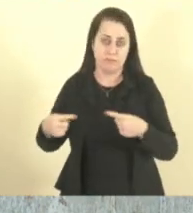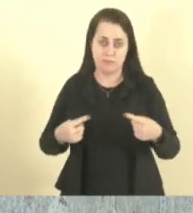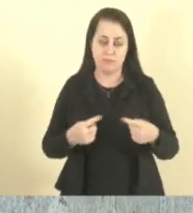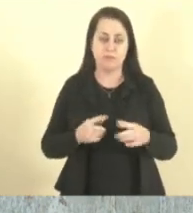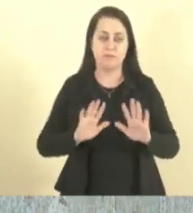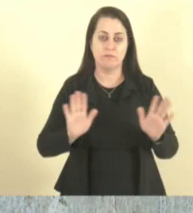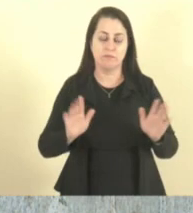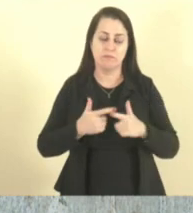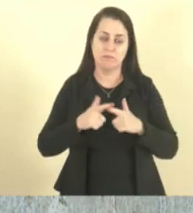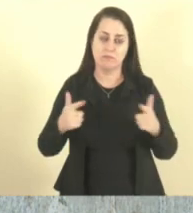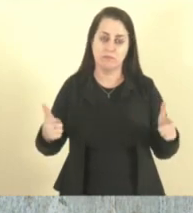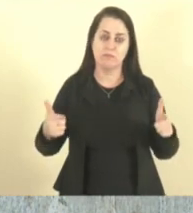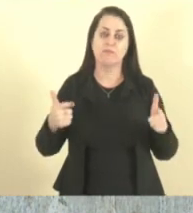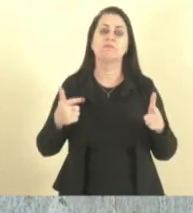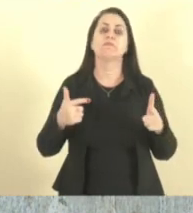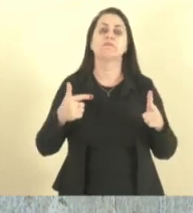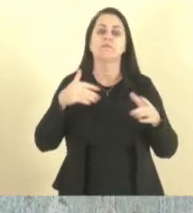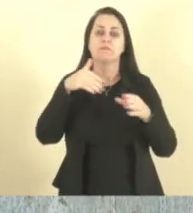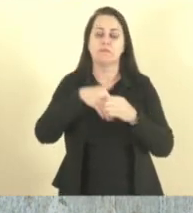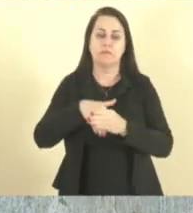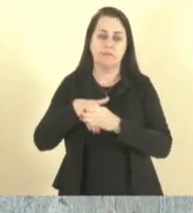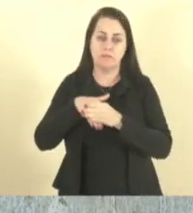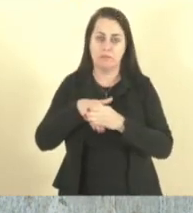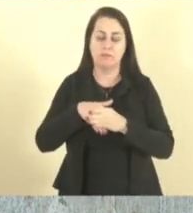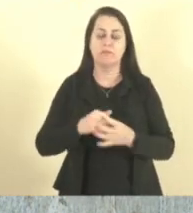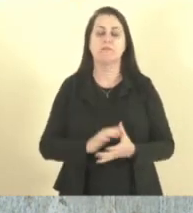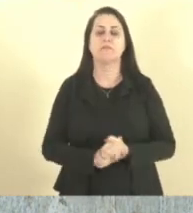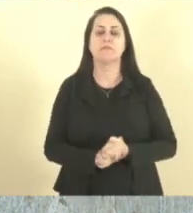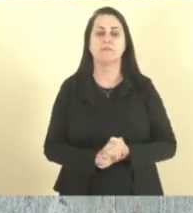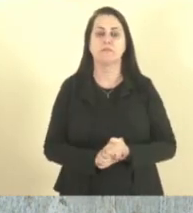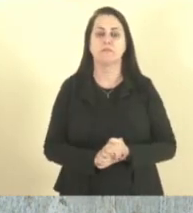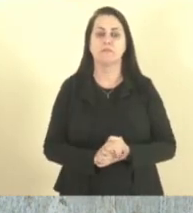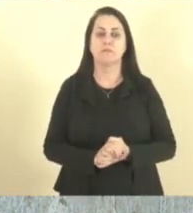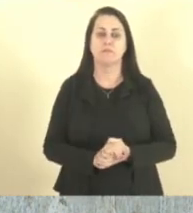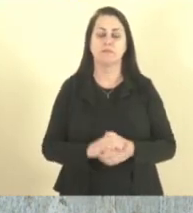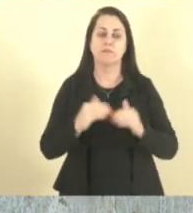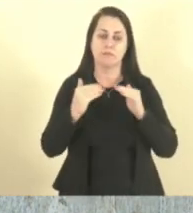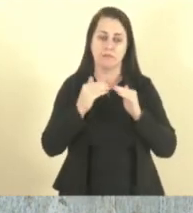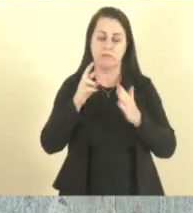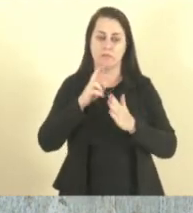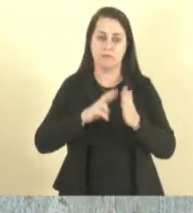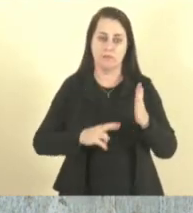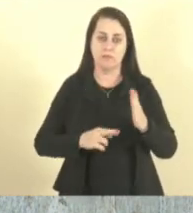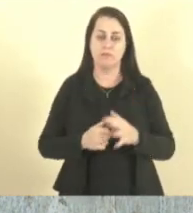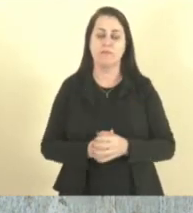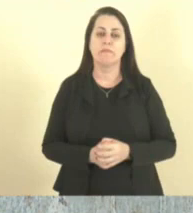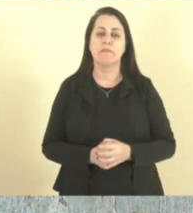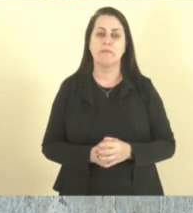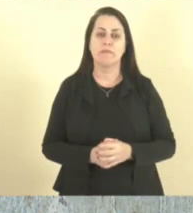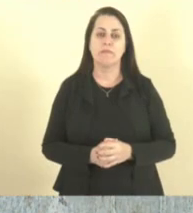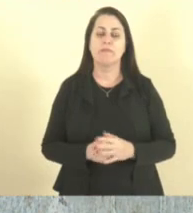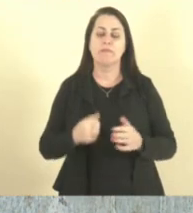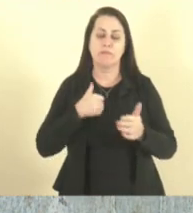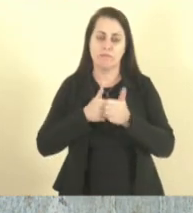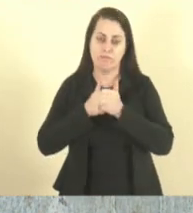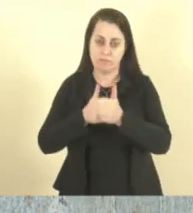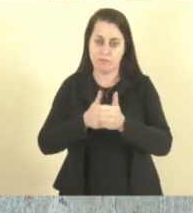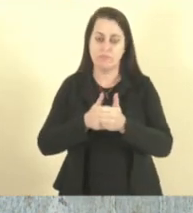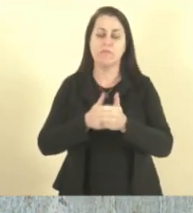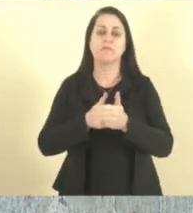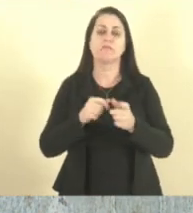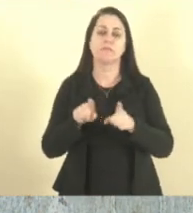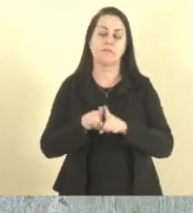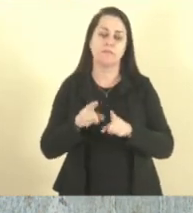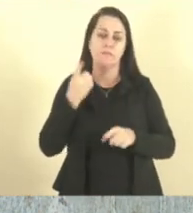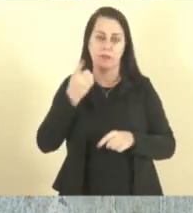Não tendo que querer discutir a matéria, coloco em votação. Como vota, Coronel Elton? Eu voto com relator. Com o relator, deputado Lucas Caramussa. o relator, presidente. Com o relator, deputada